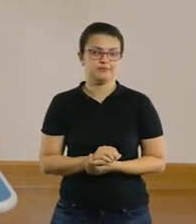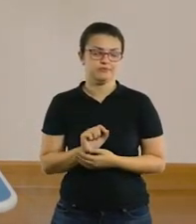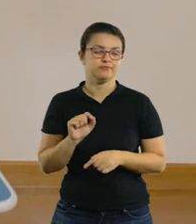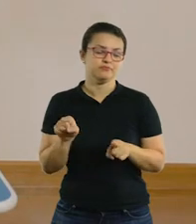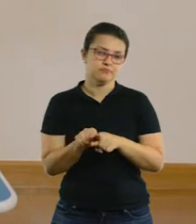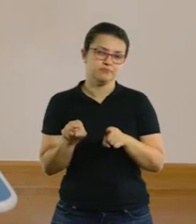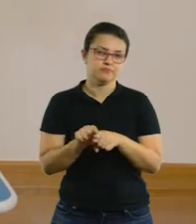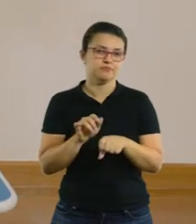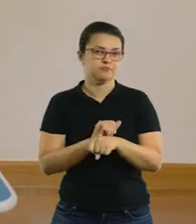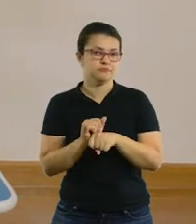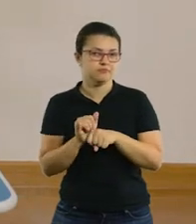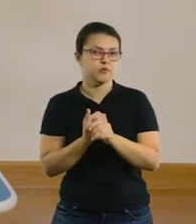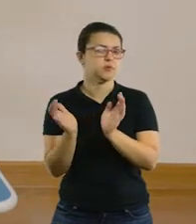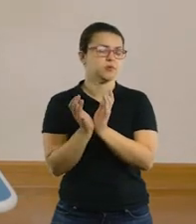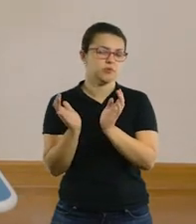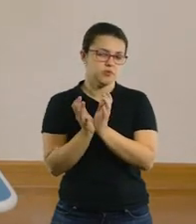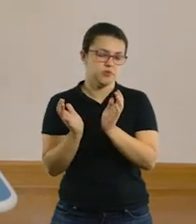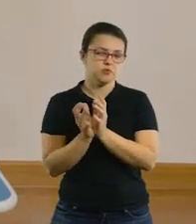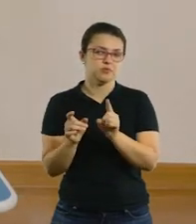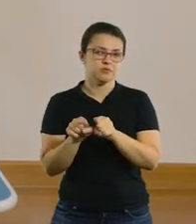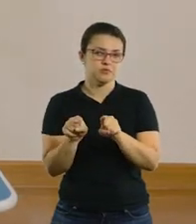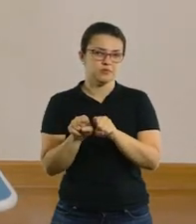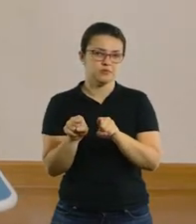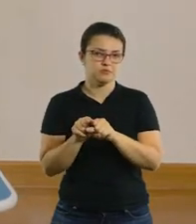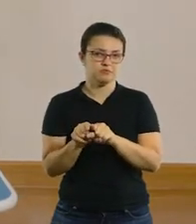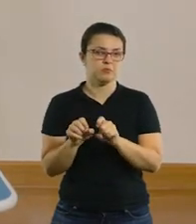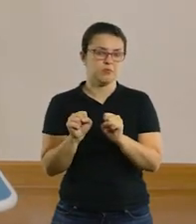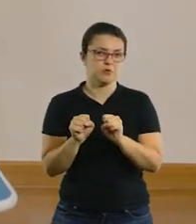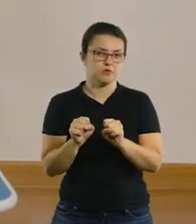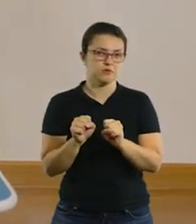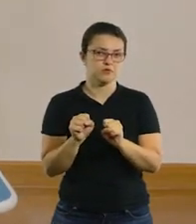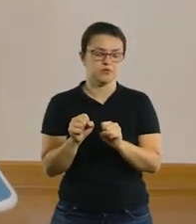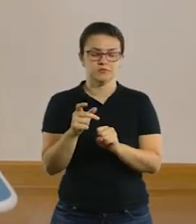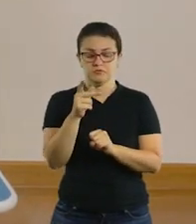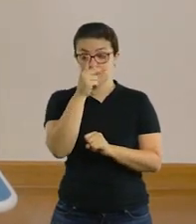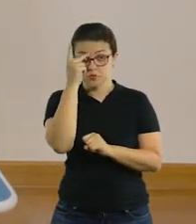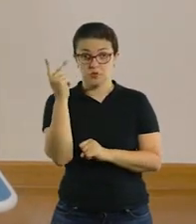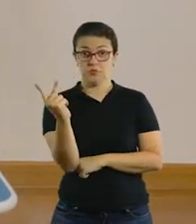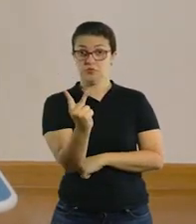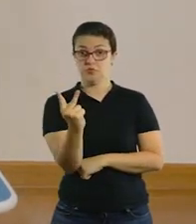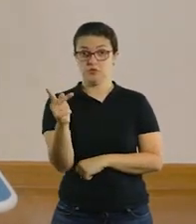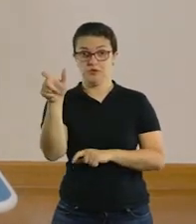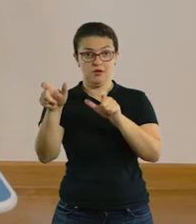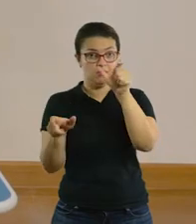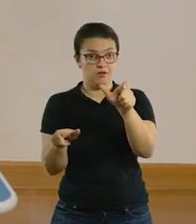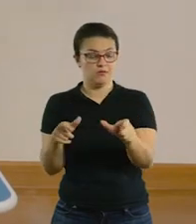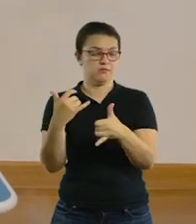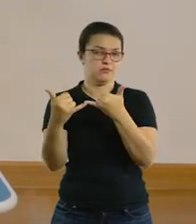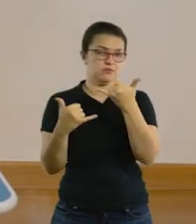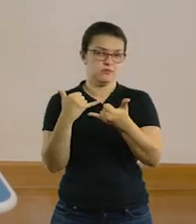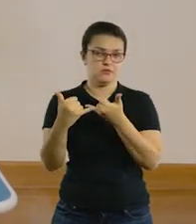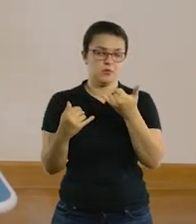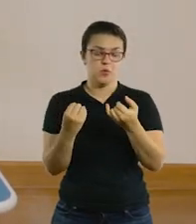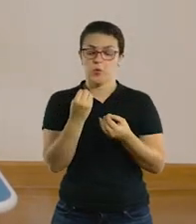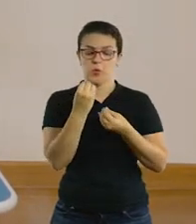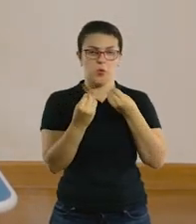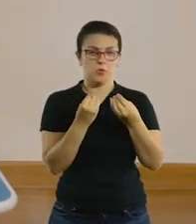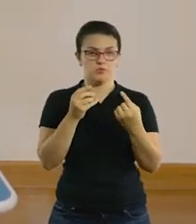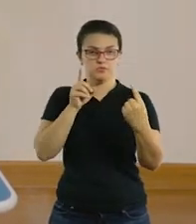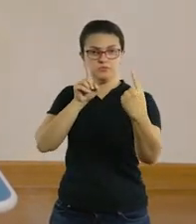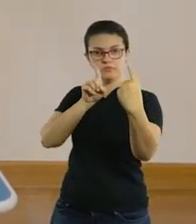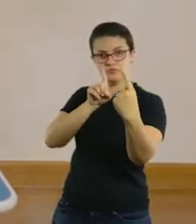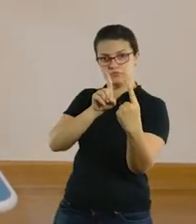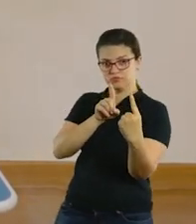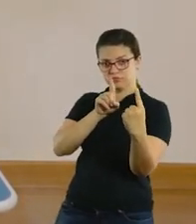Uma variação que você pode fazer é em coletivo, tá? A gente pode trabalhar isso em duas pessoas. Como vai funcionar em duas pessoas? Ela vai ficar de